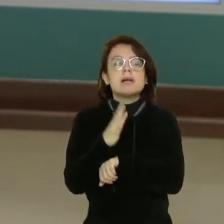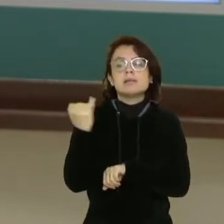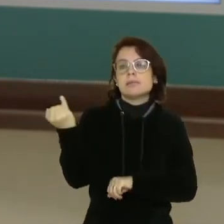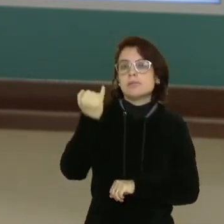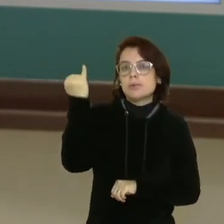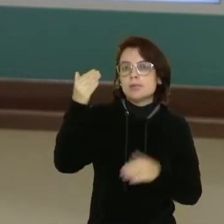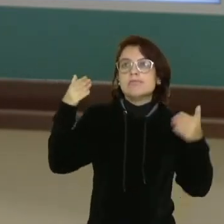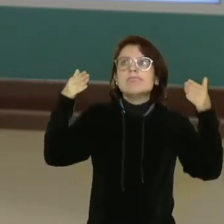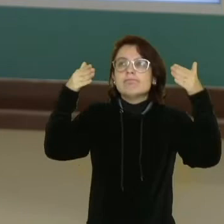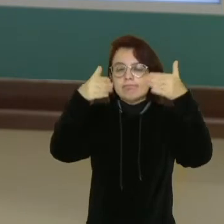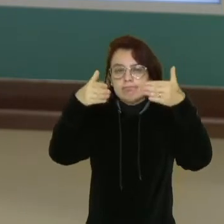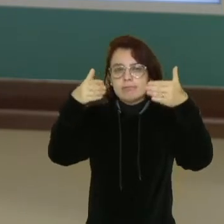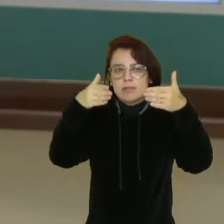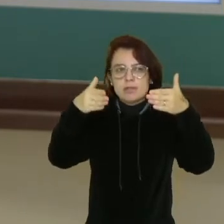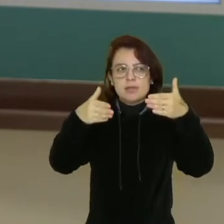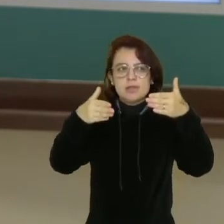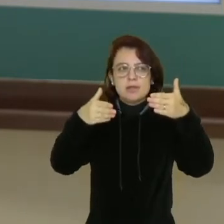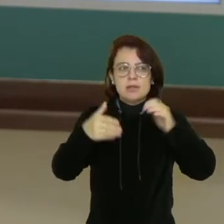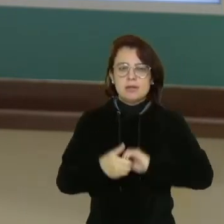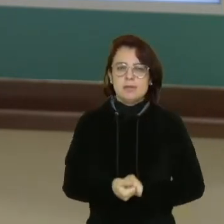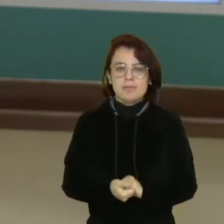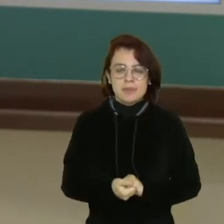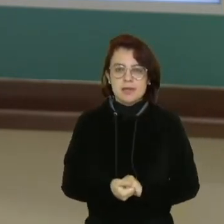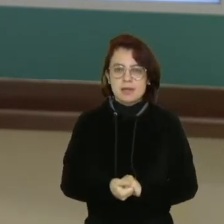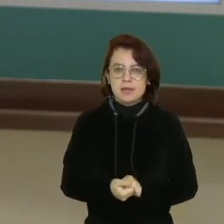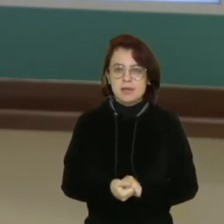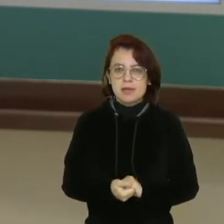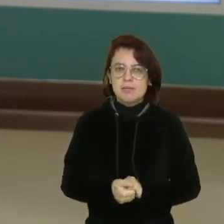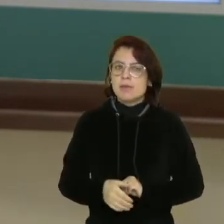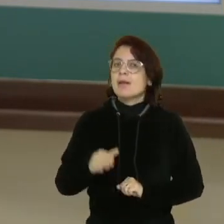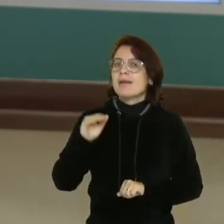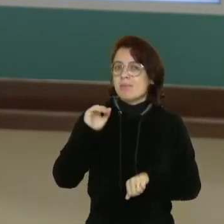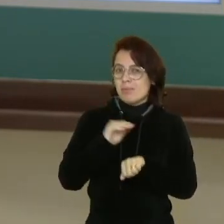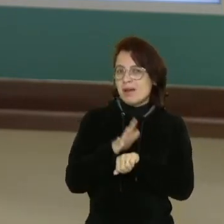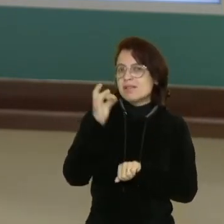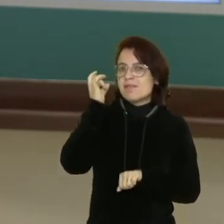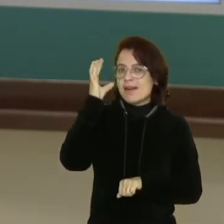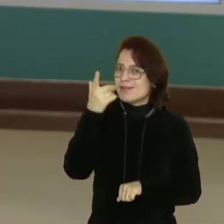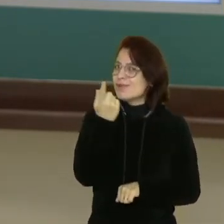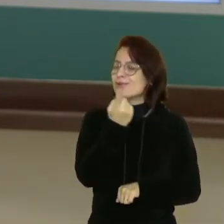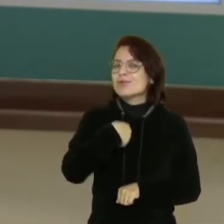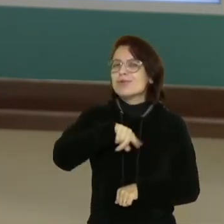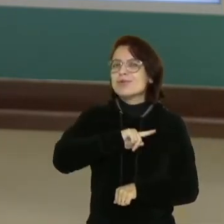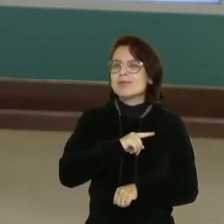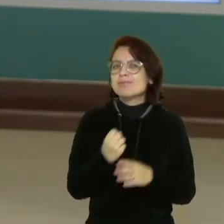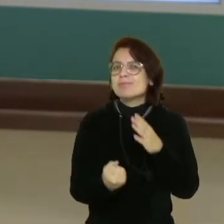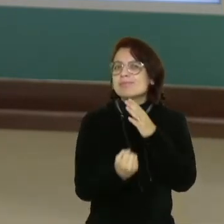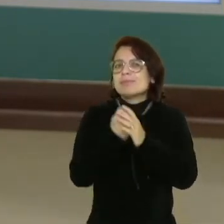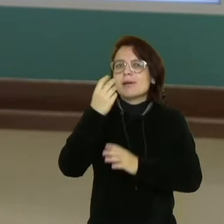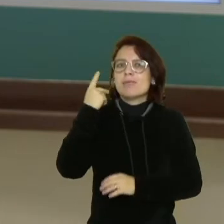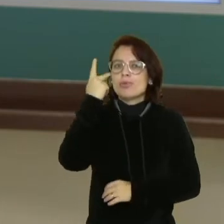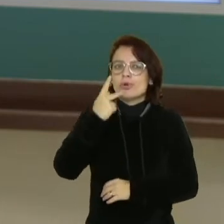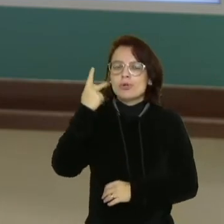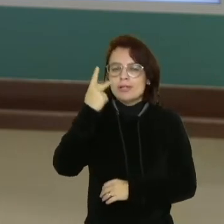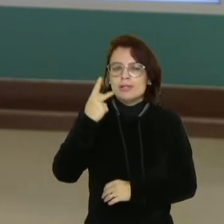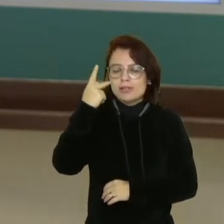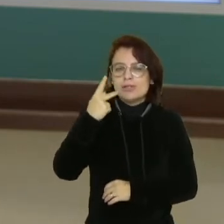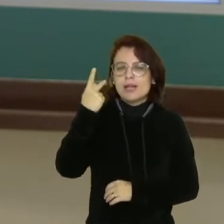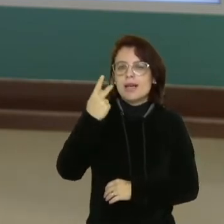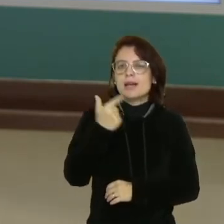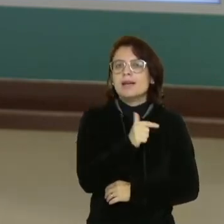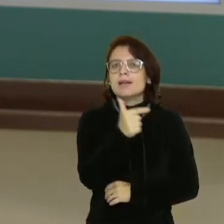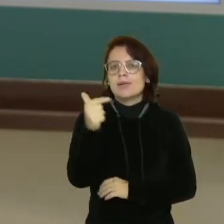públicas para lugares onde não tem a floresta amazônica. Quando nós tiramos, por exemplo, o Mato Grosso da região